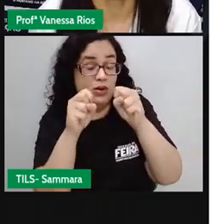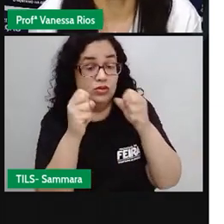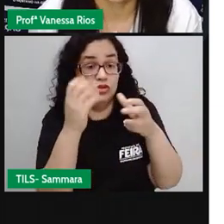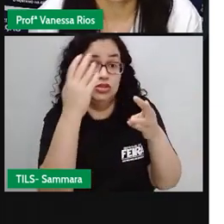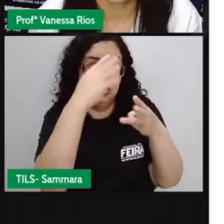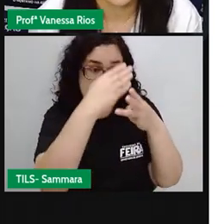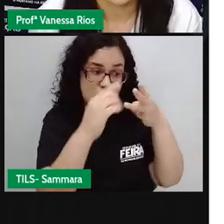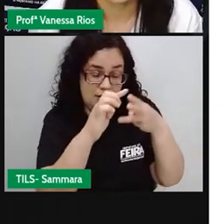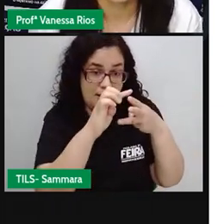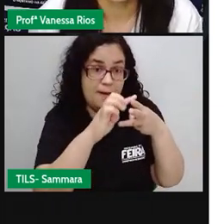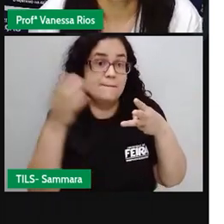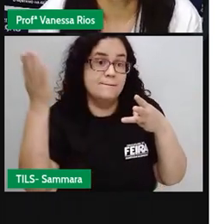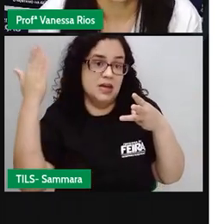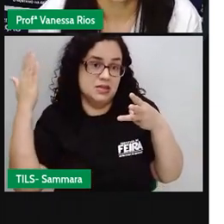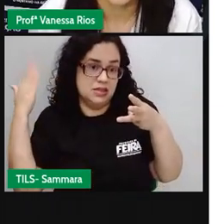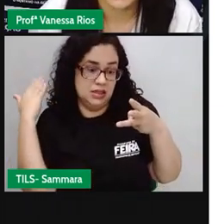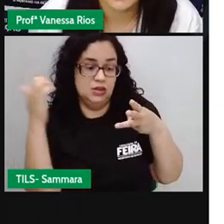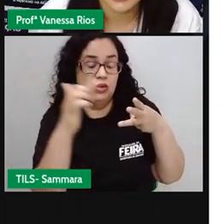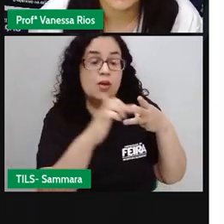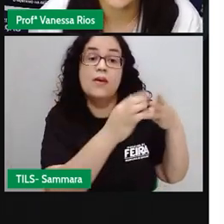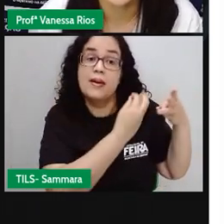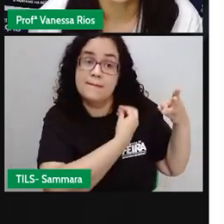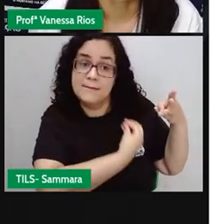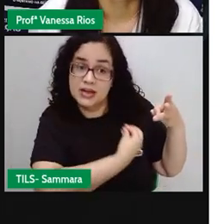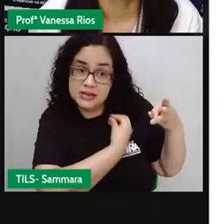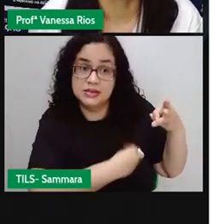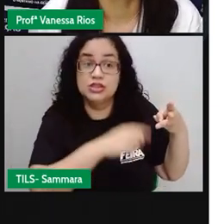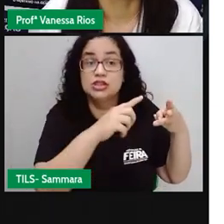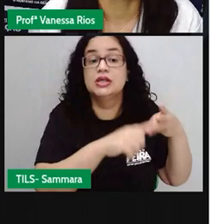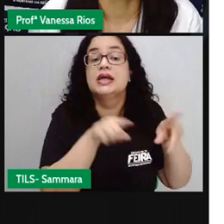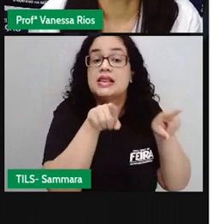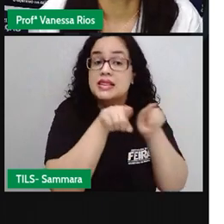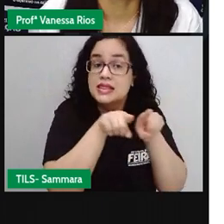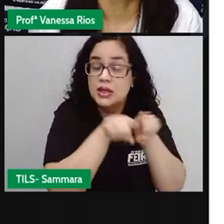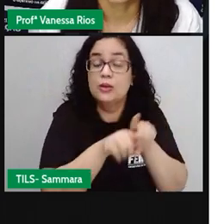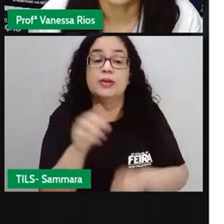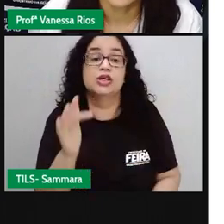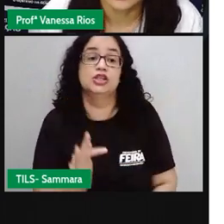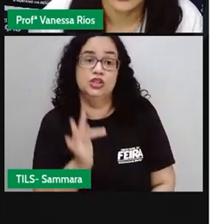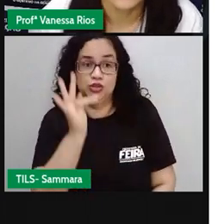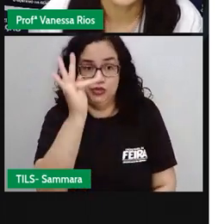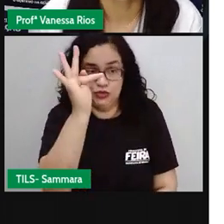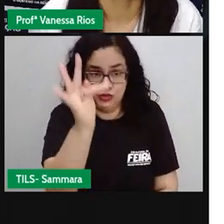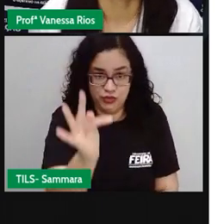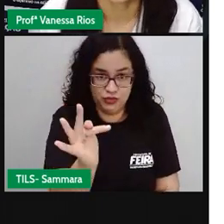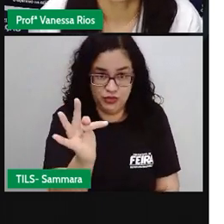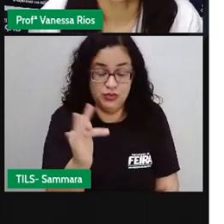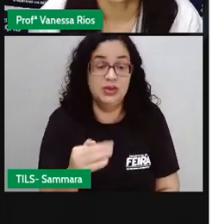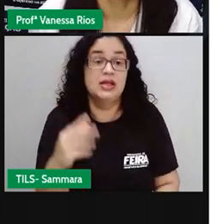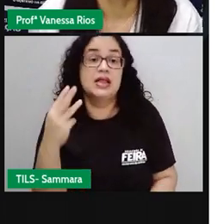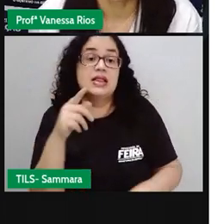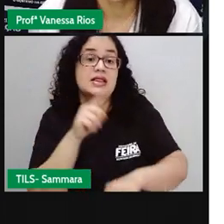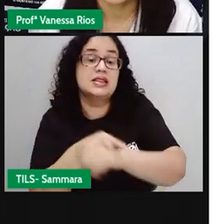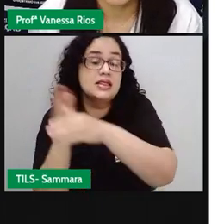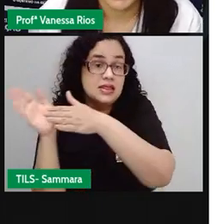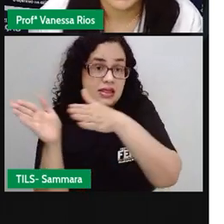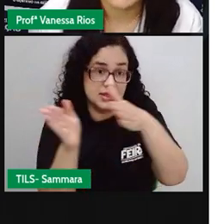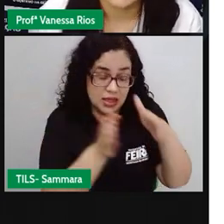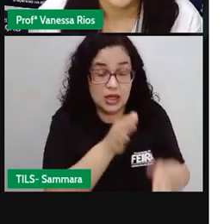divididos em passado, em presente e também em futuro. Aí são os tempos